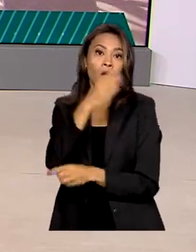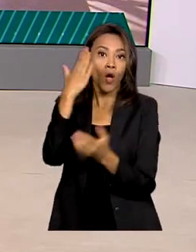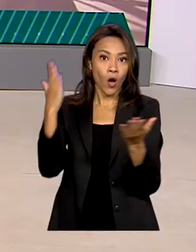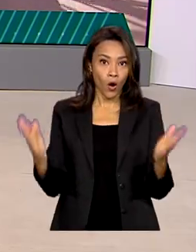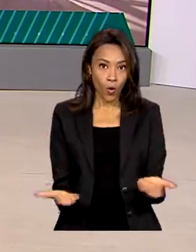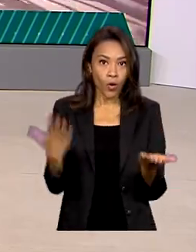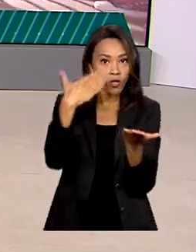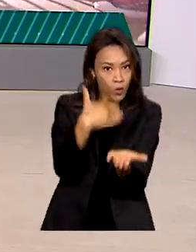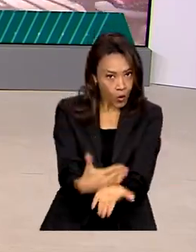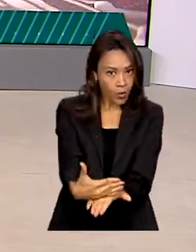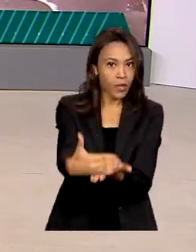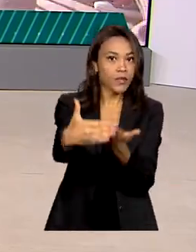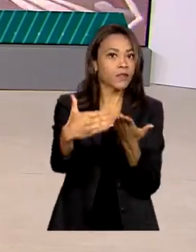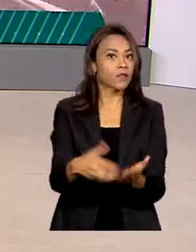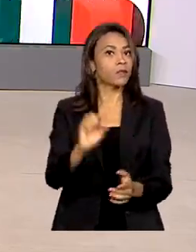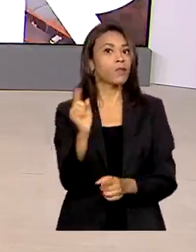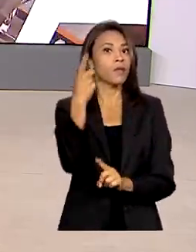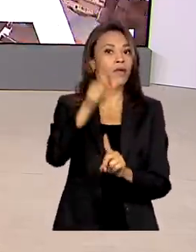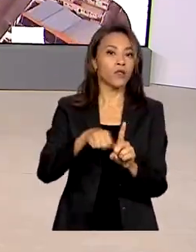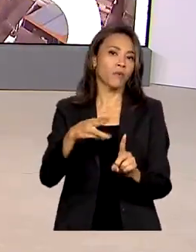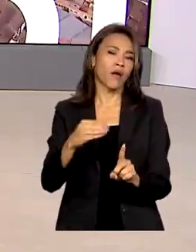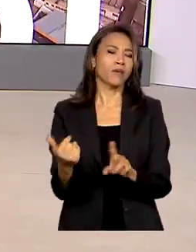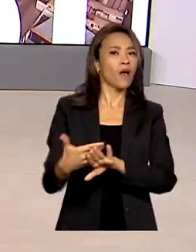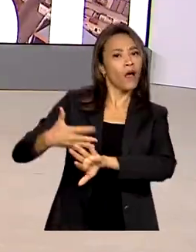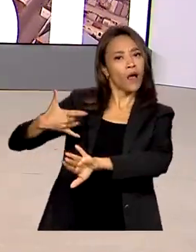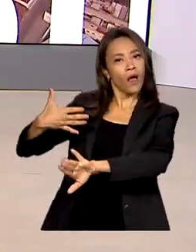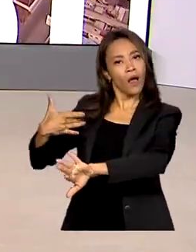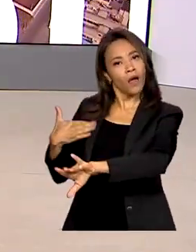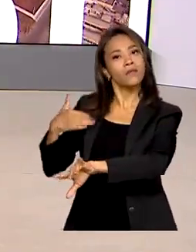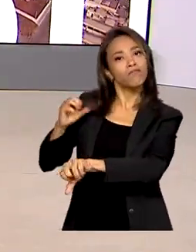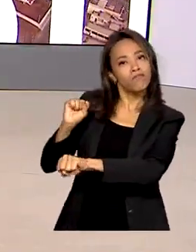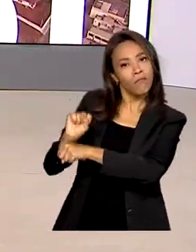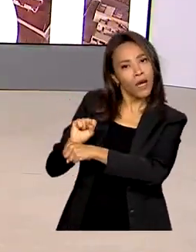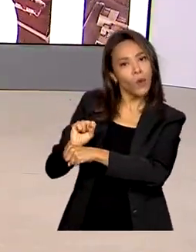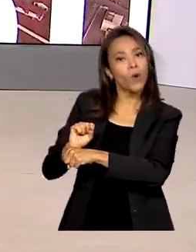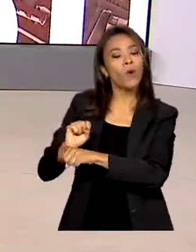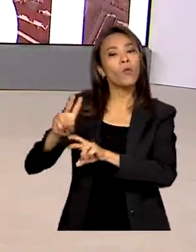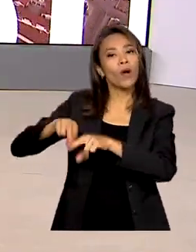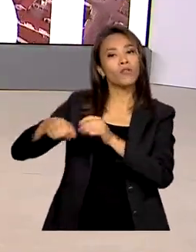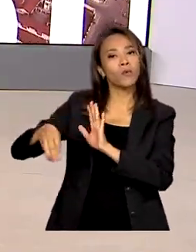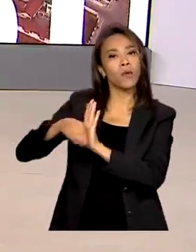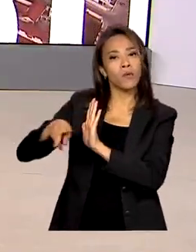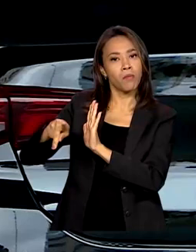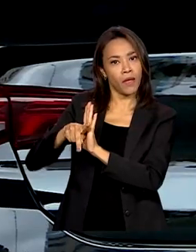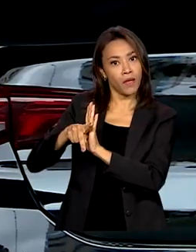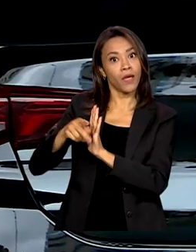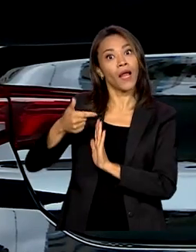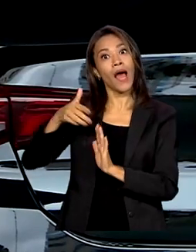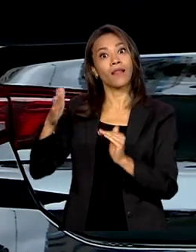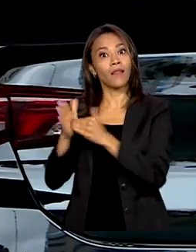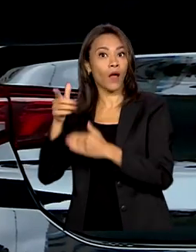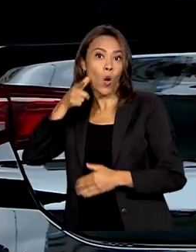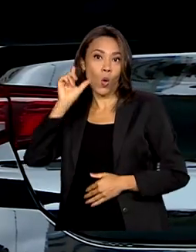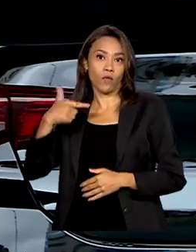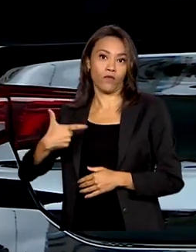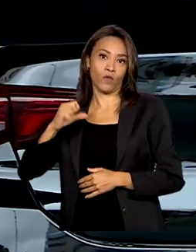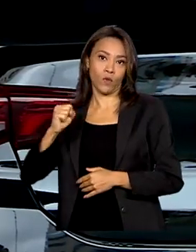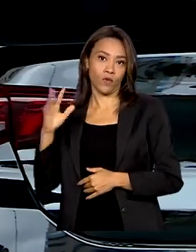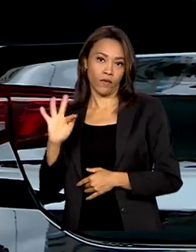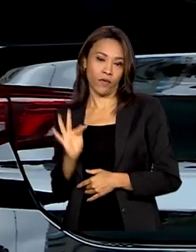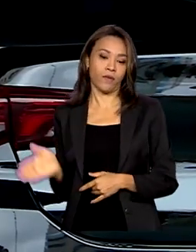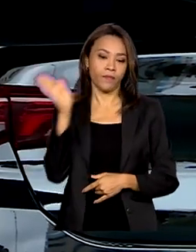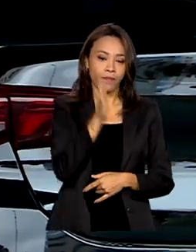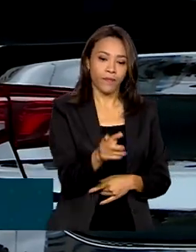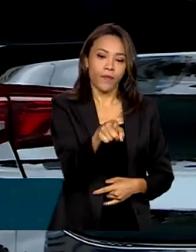Os impostos estavam suspensos por medida provisória que valia até ontem, 28 de fevereiro. A cobrança dos